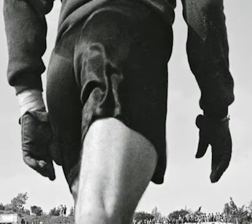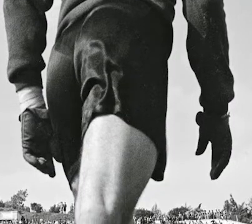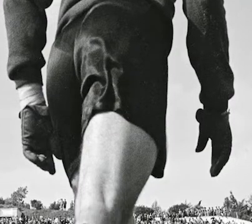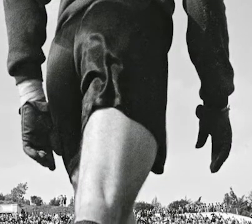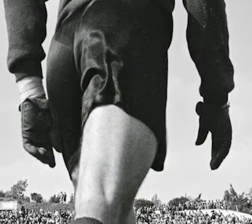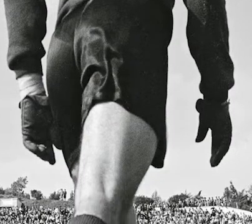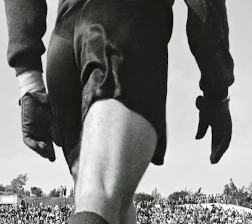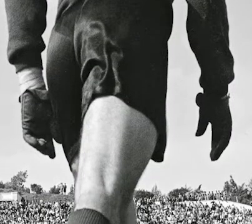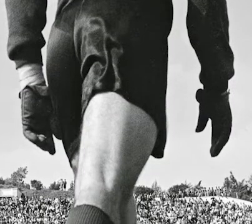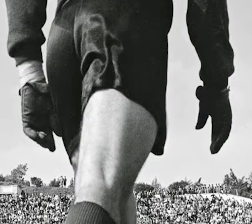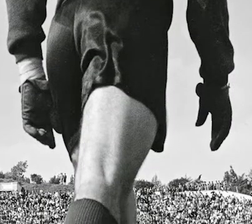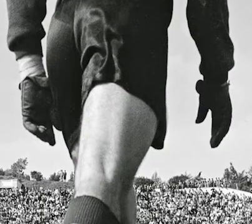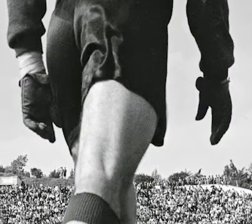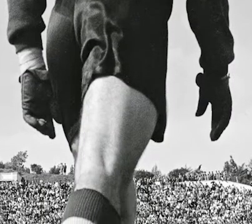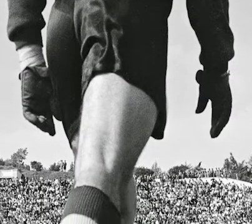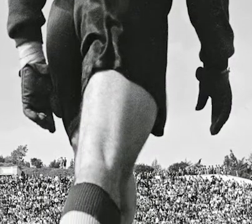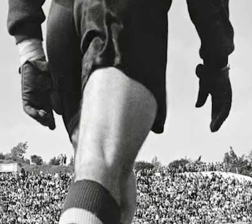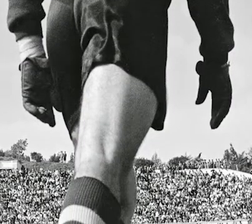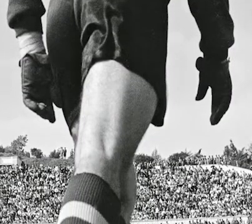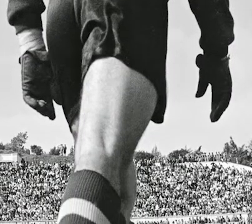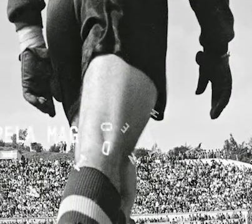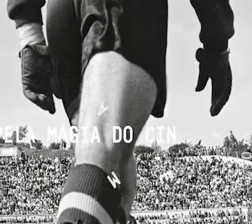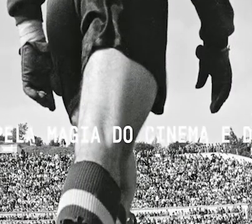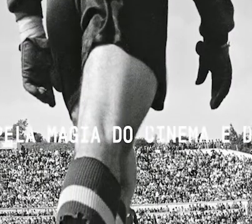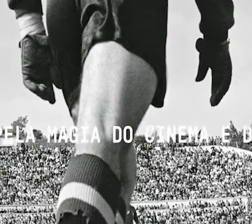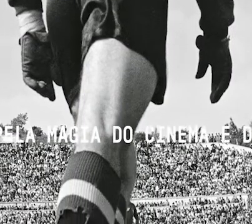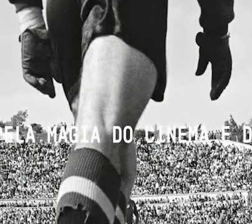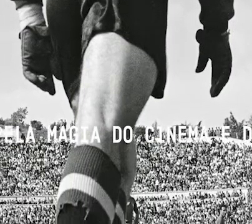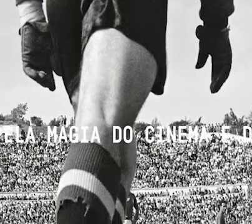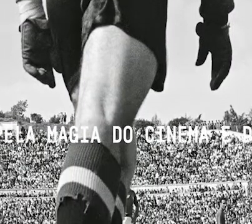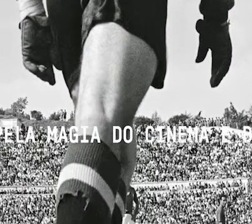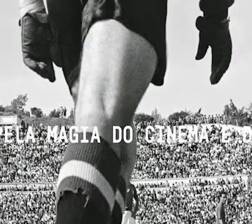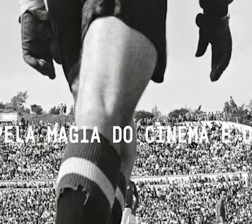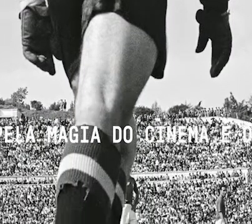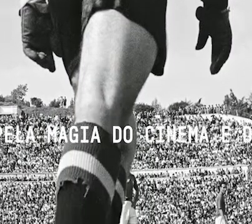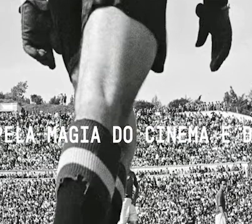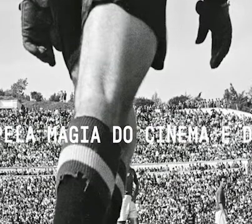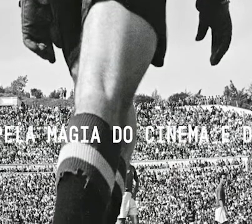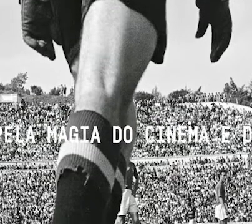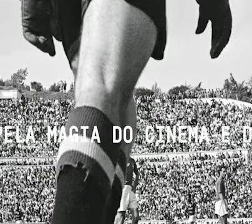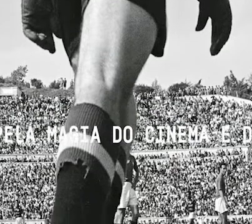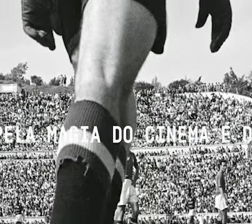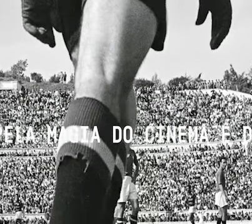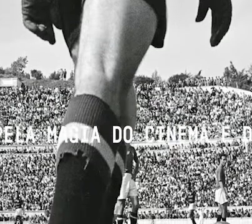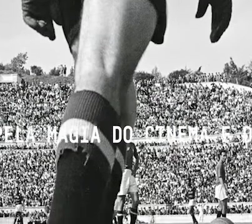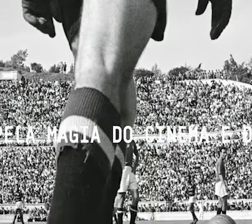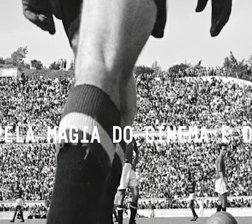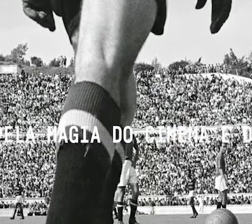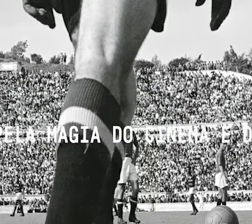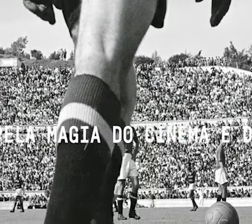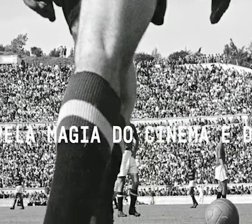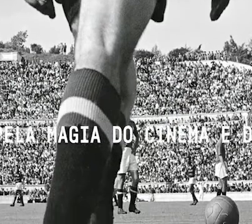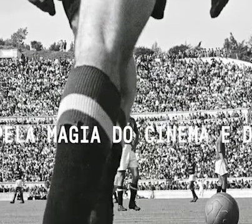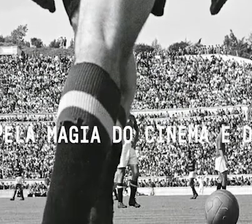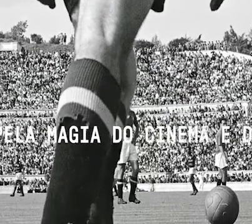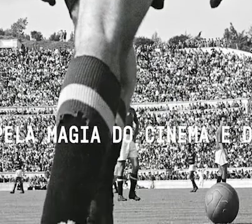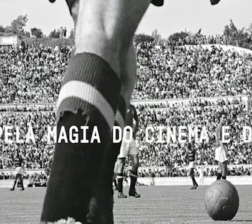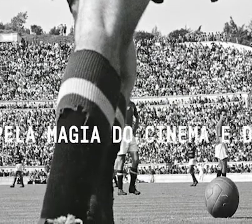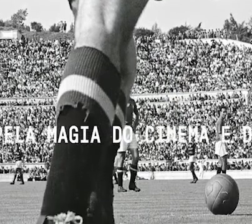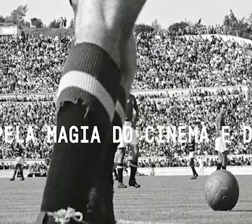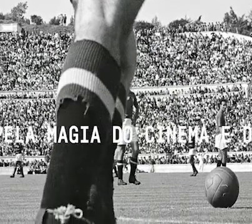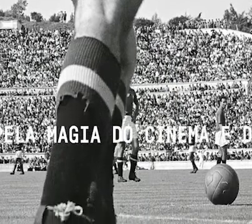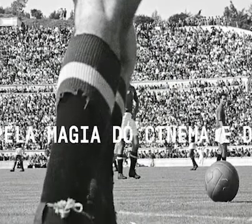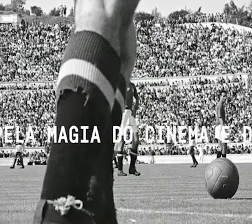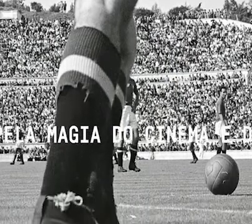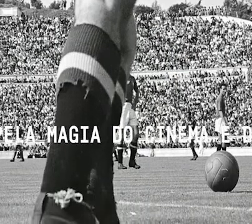meu coração. Oh, eu gosto pra caramba desse festival. Com cinema e futebol, minha vida é o carnaval. Eu